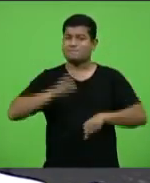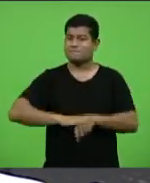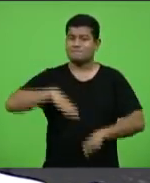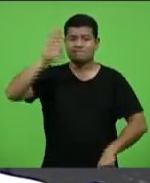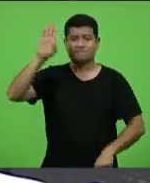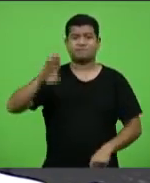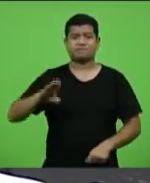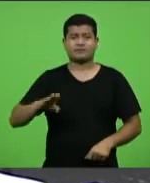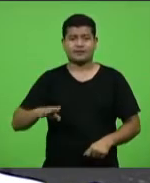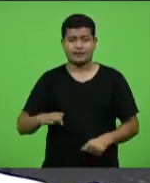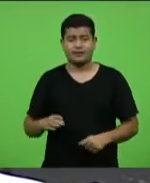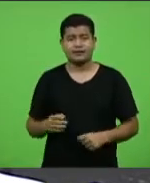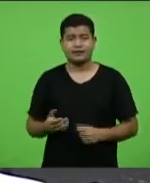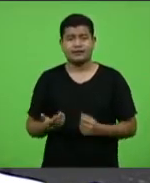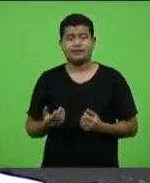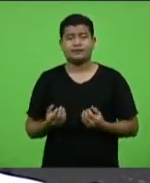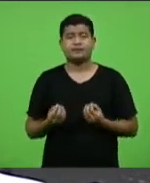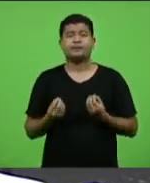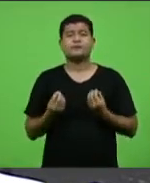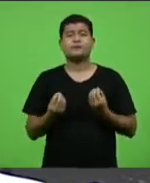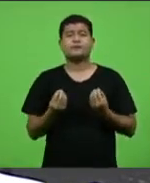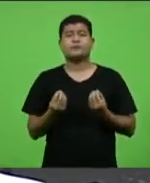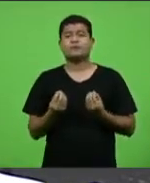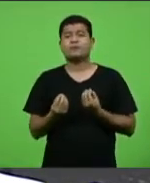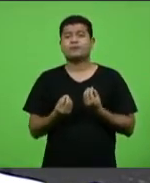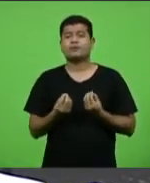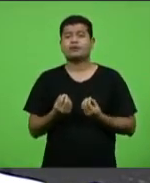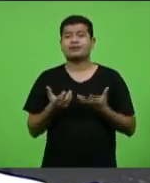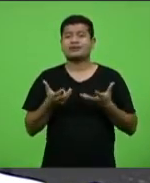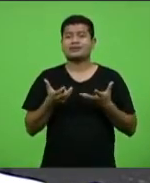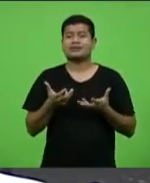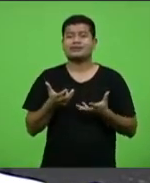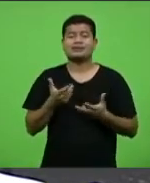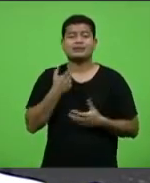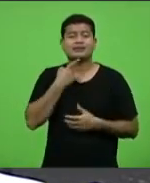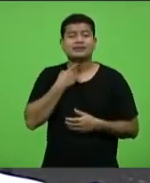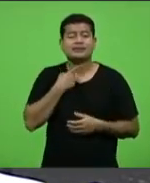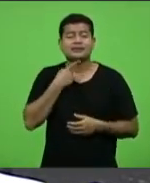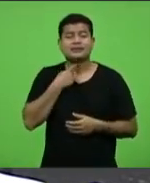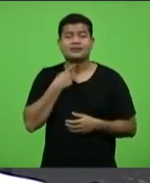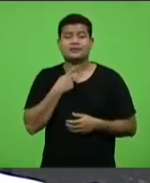e sedentos, deputado Maurício,